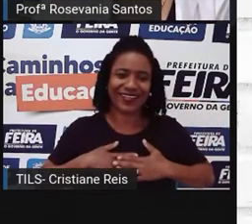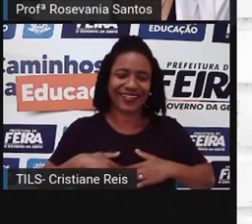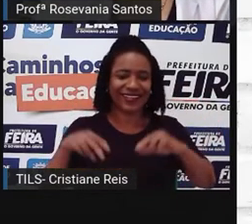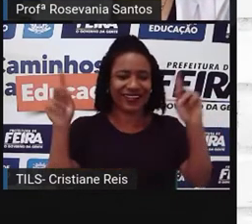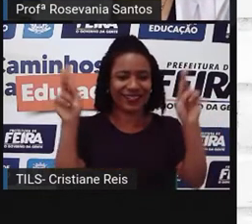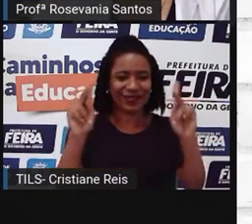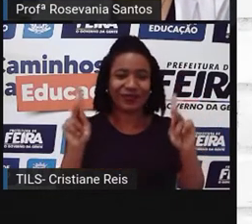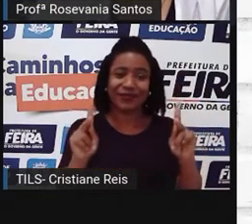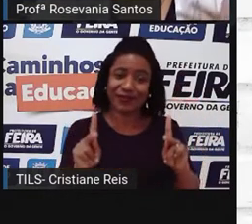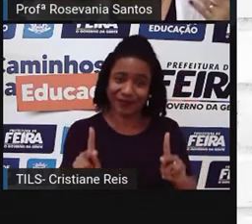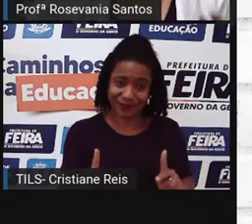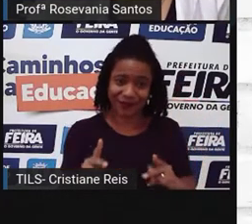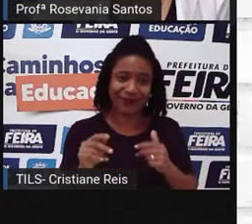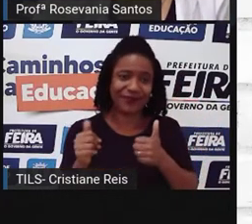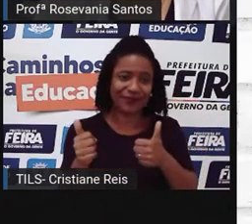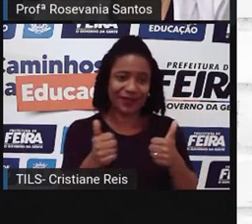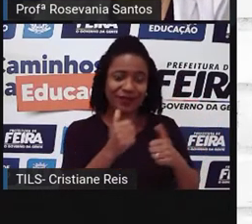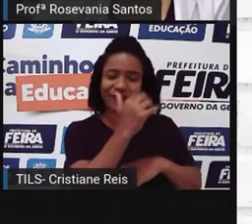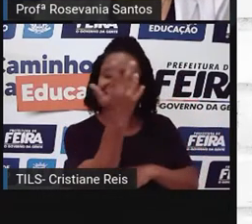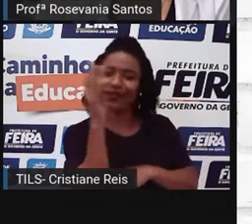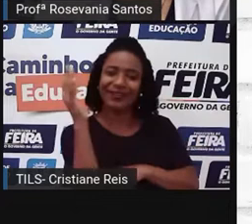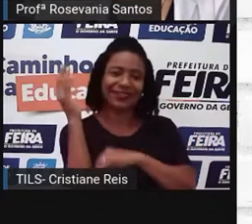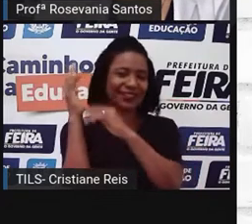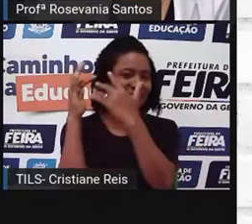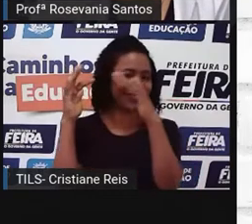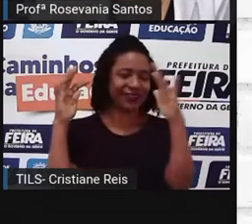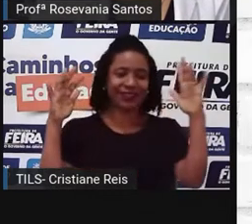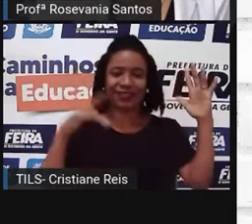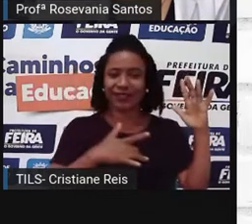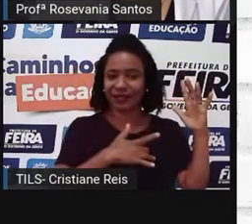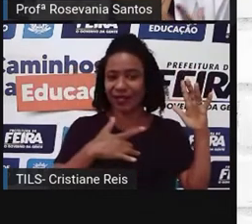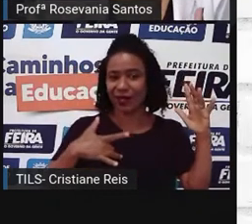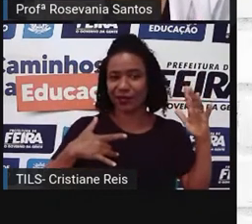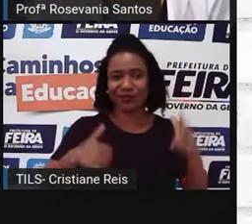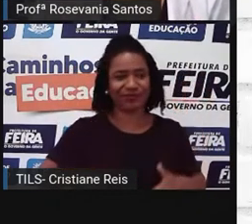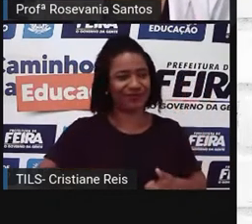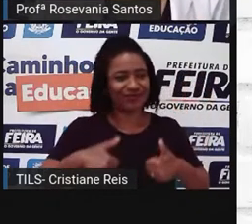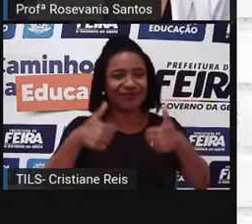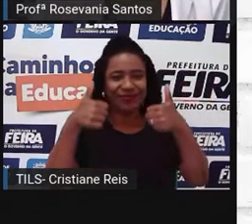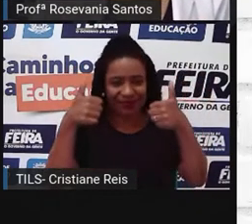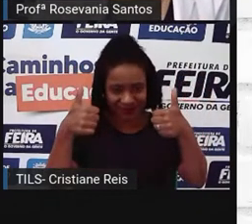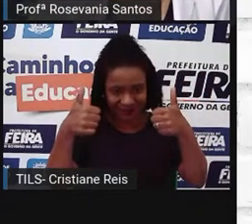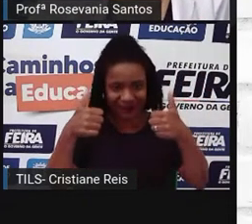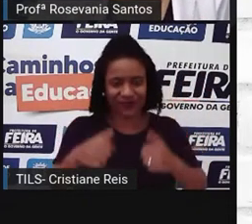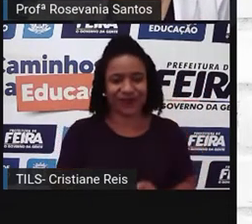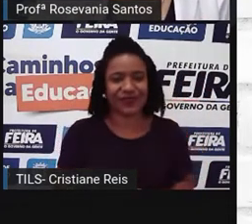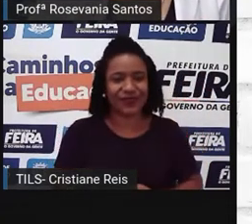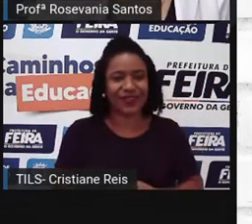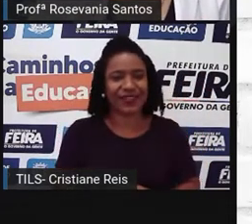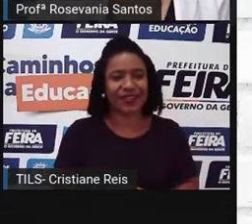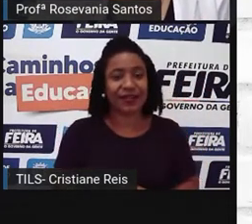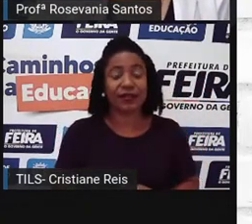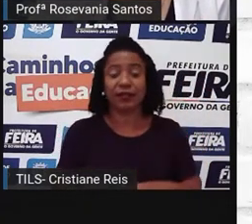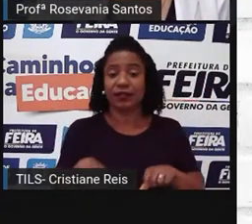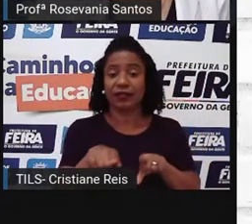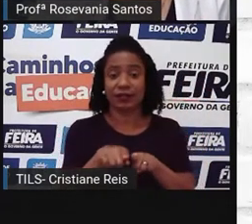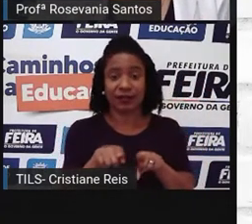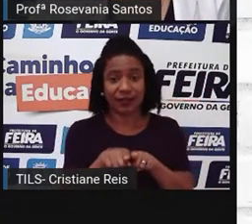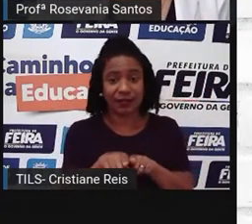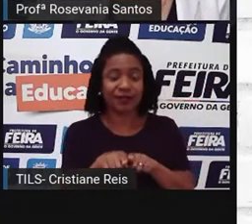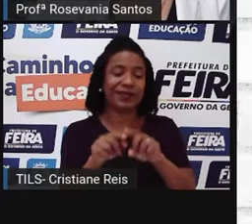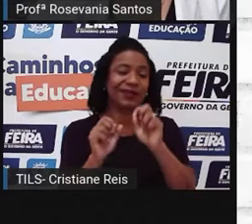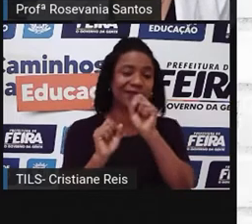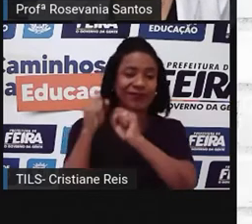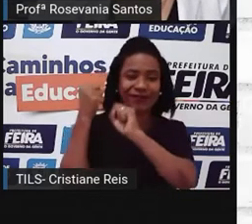mais para a natureza. A questão mesmo da qualidade de vida e a tranquilidade que esses espaços trazem, né? A fabricação de